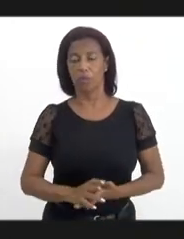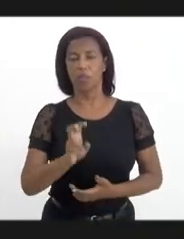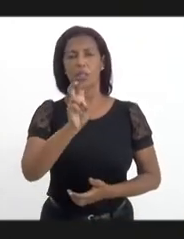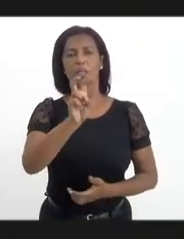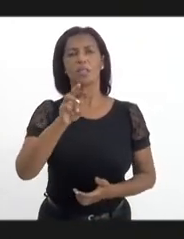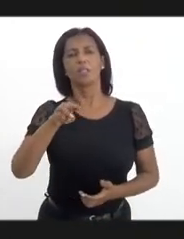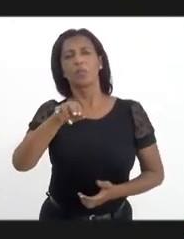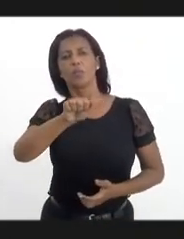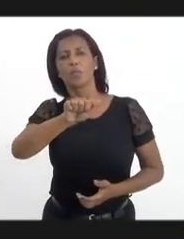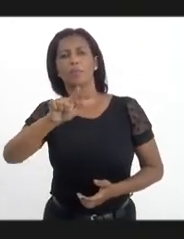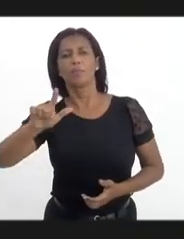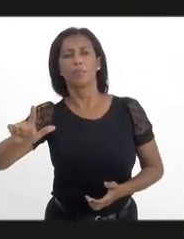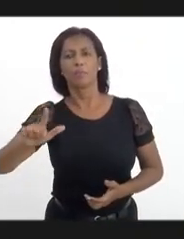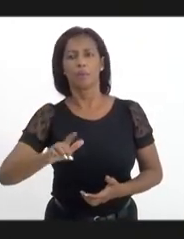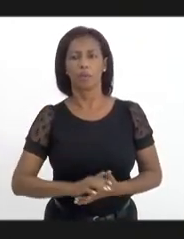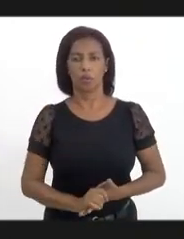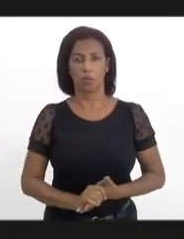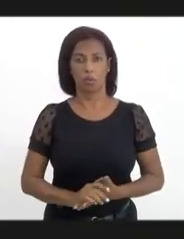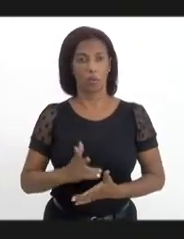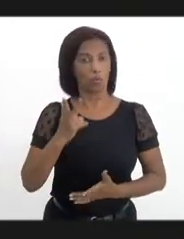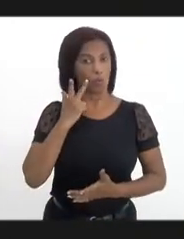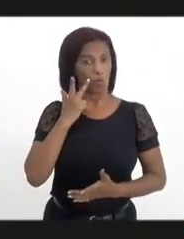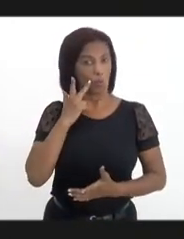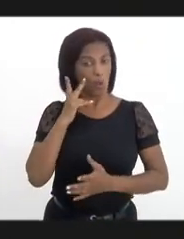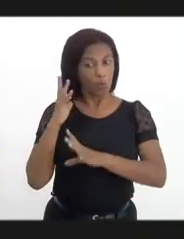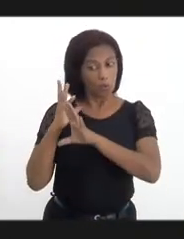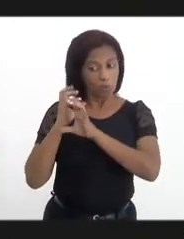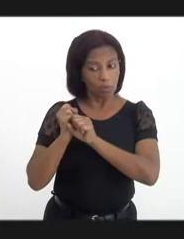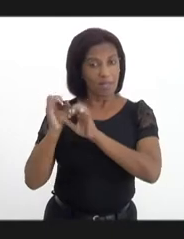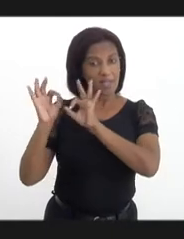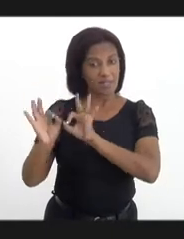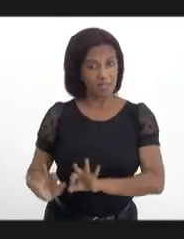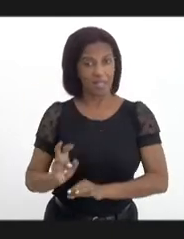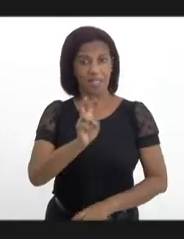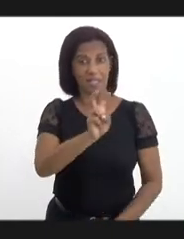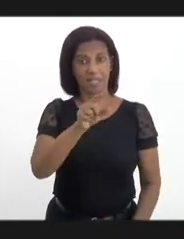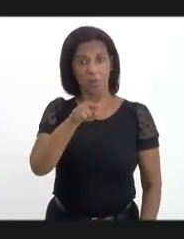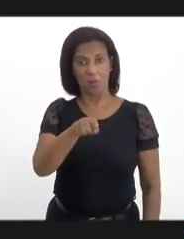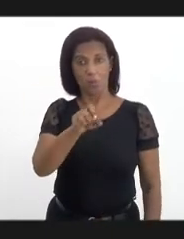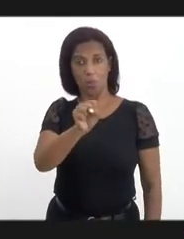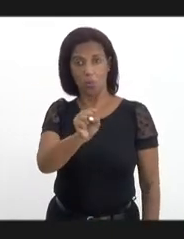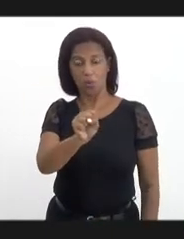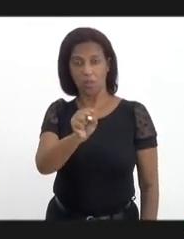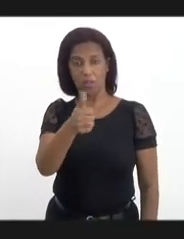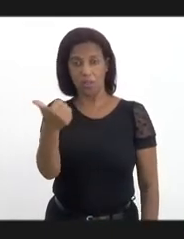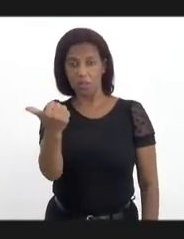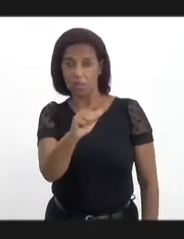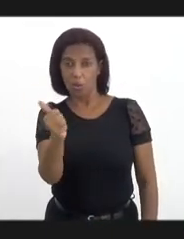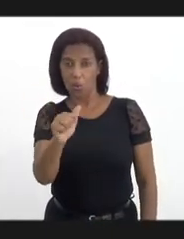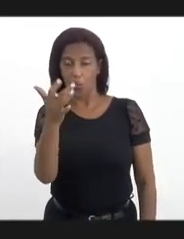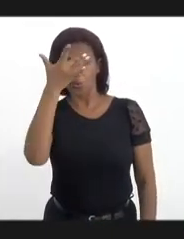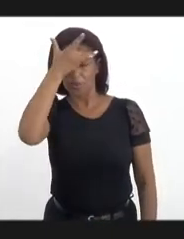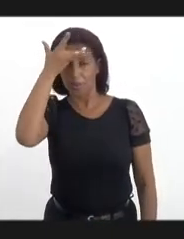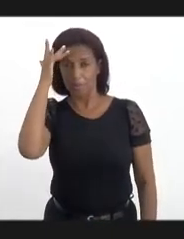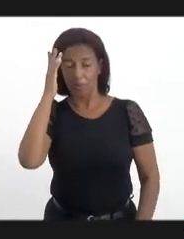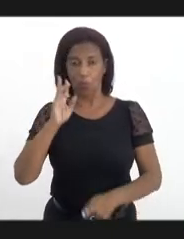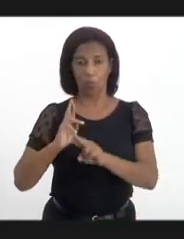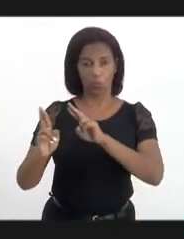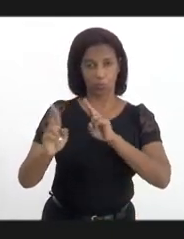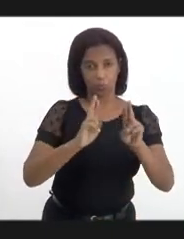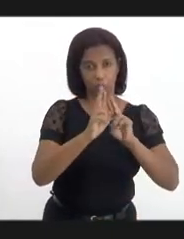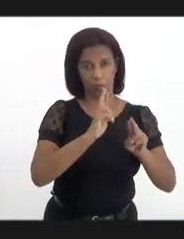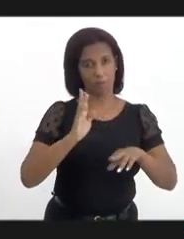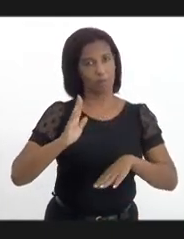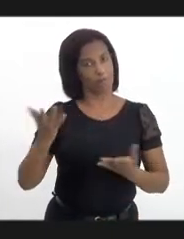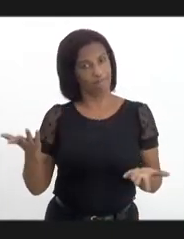número de abordagem, não. São 5.811 pessoas entrevistadas, eventualmente